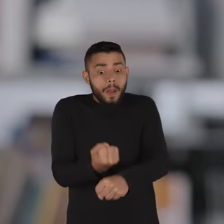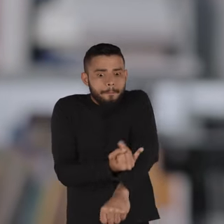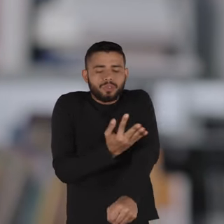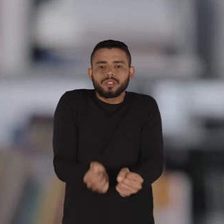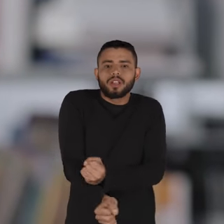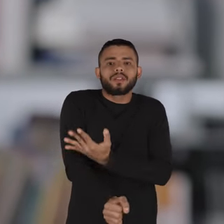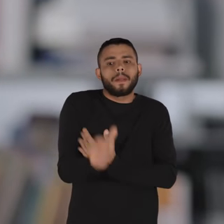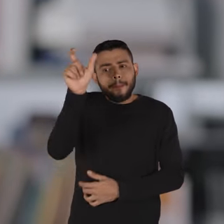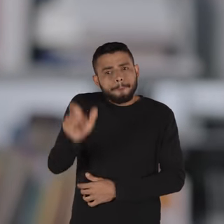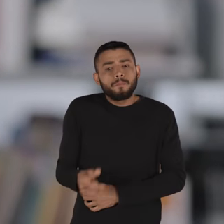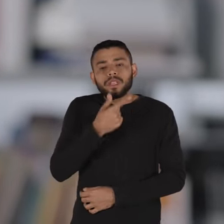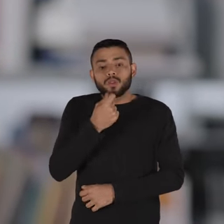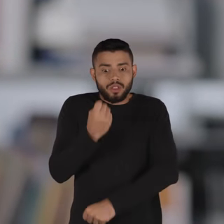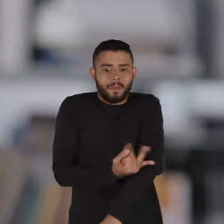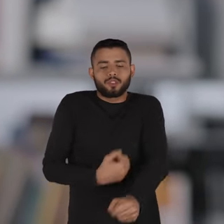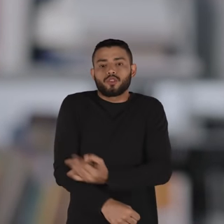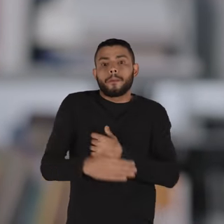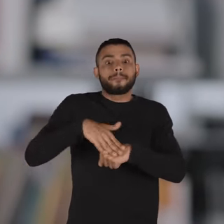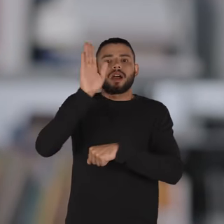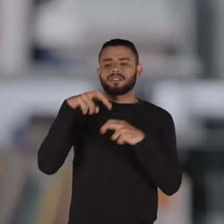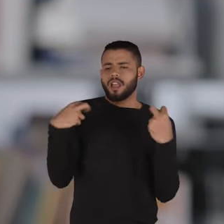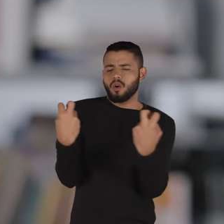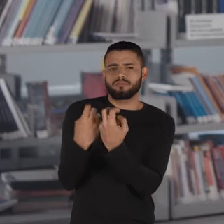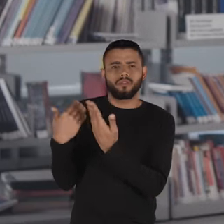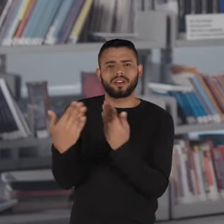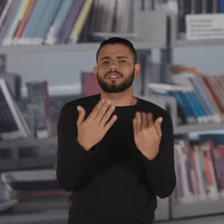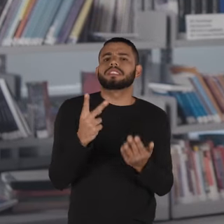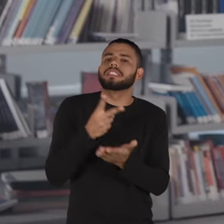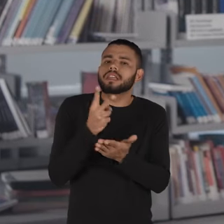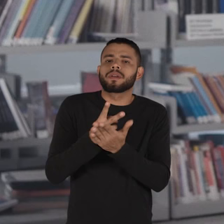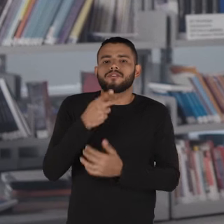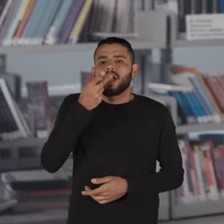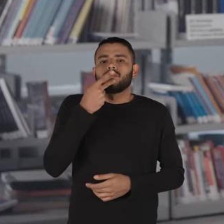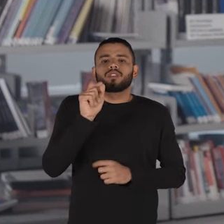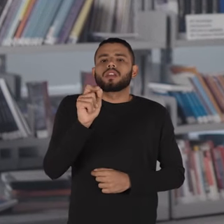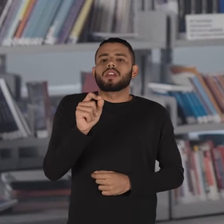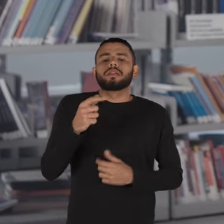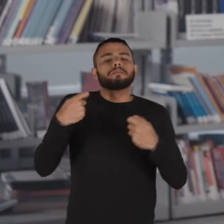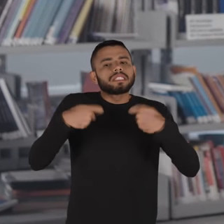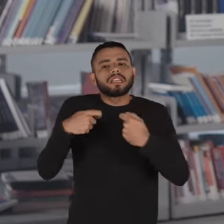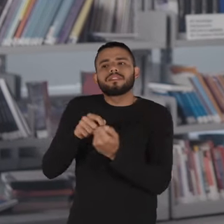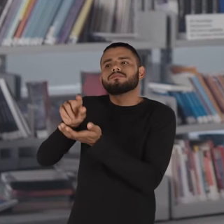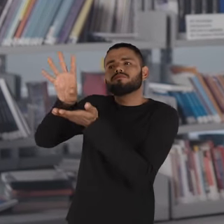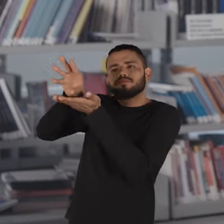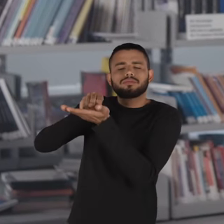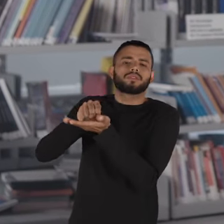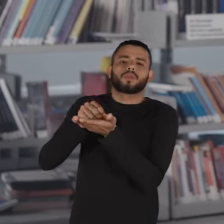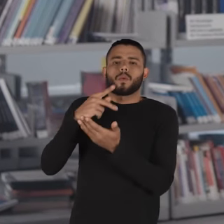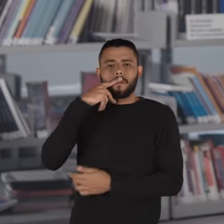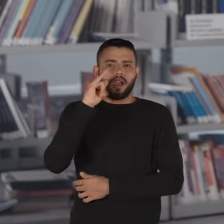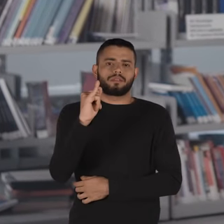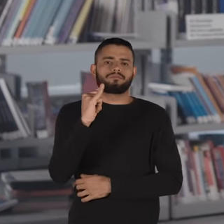ele estava super emocionado. Ele foi o menino que mais se emocionou na roda. E o tempo todo ele falava que ele tinha que ser o